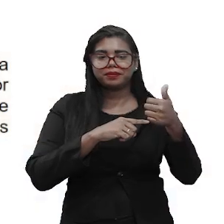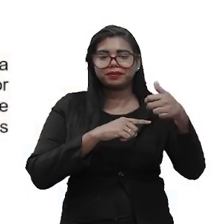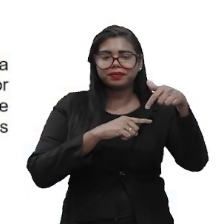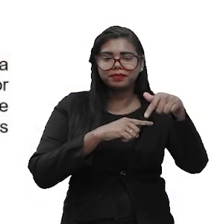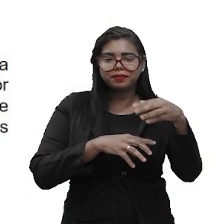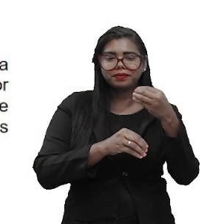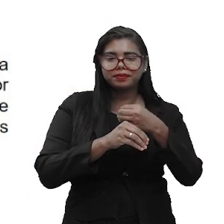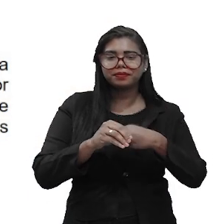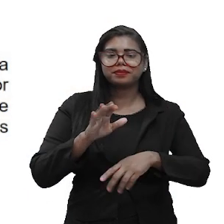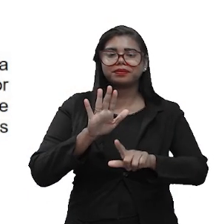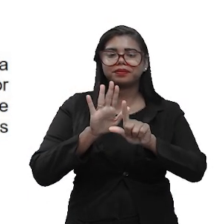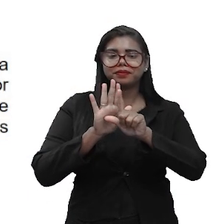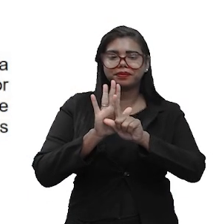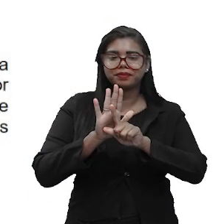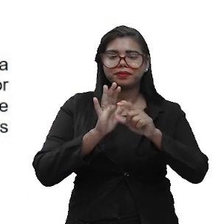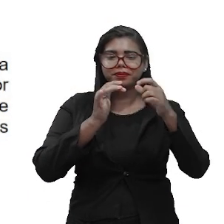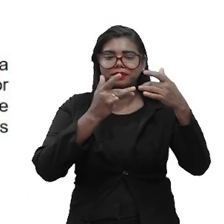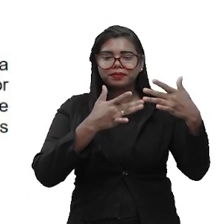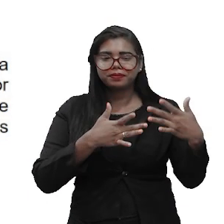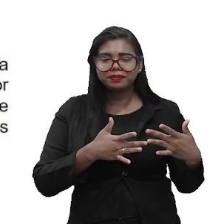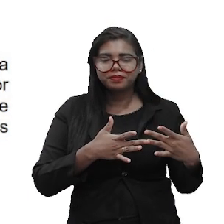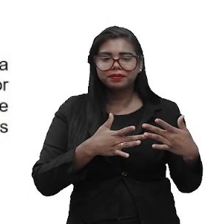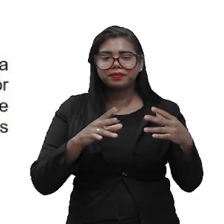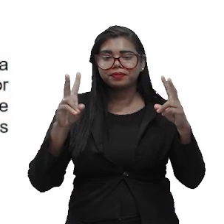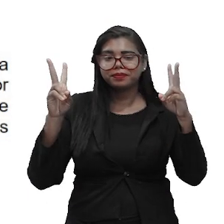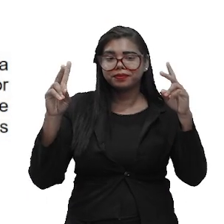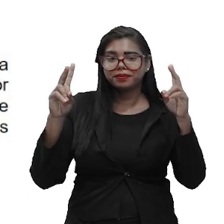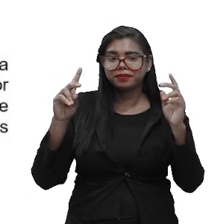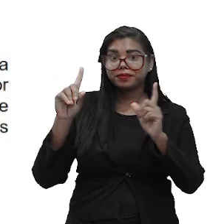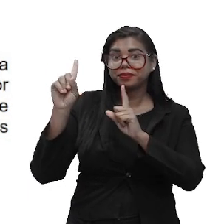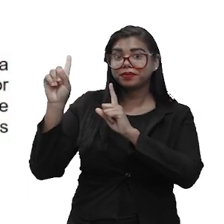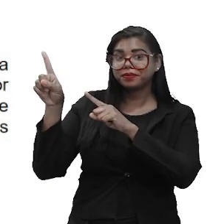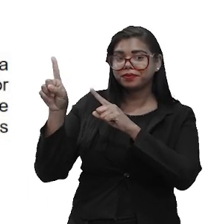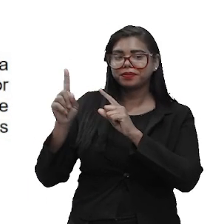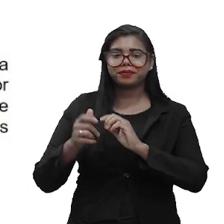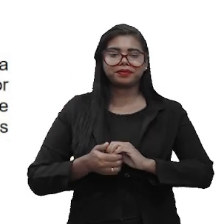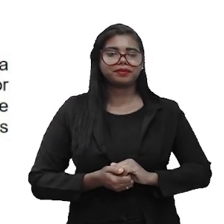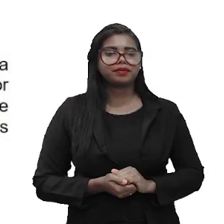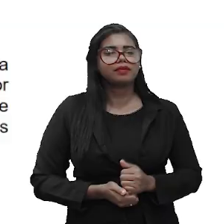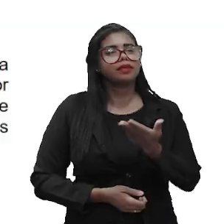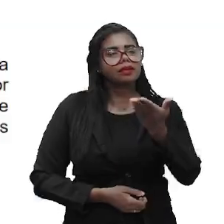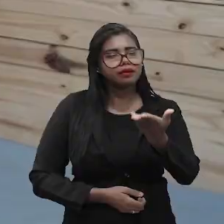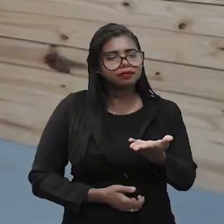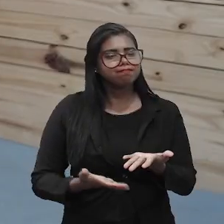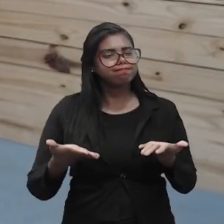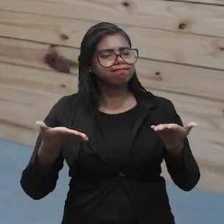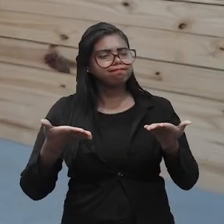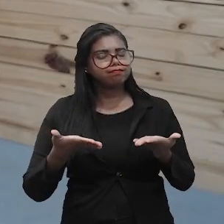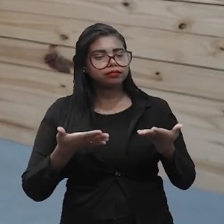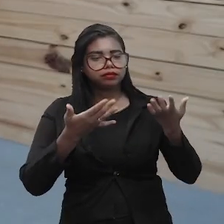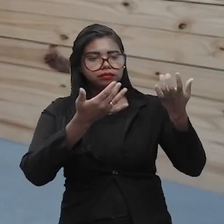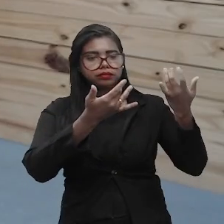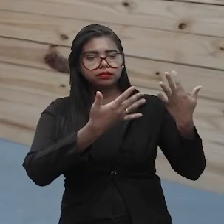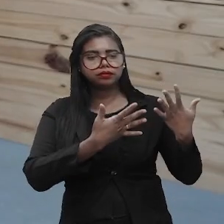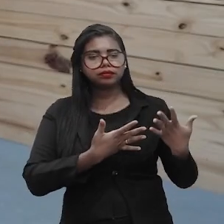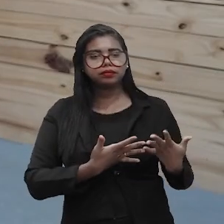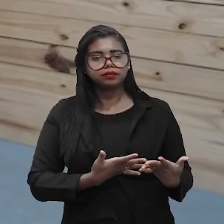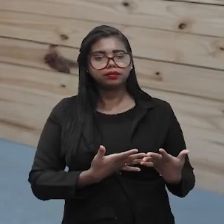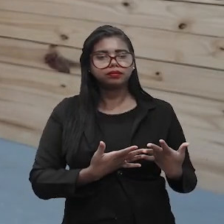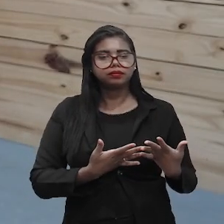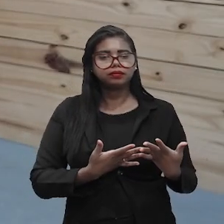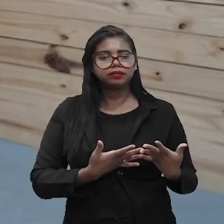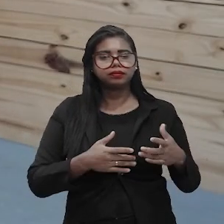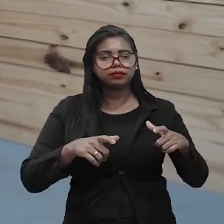as legislações relativas ao tema. Então eu vou trazer para vocês agora falar um pouquinho do posto de